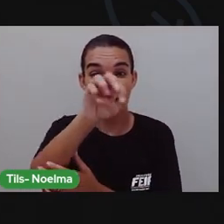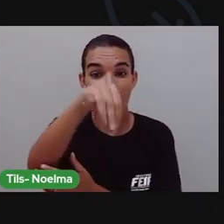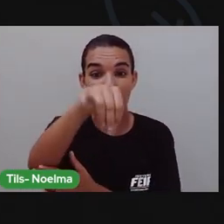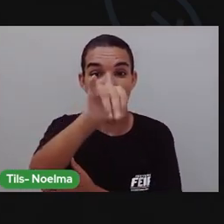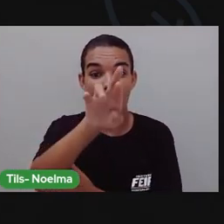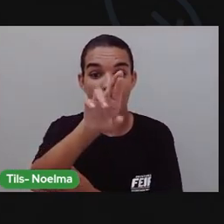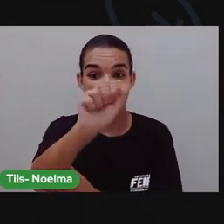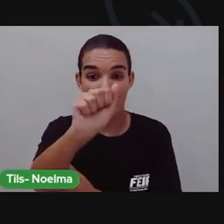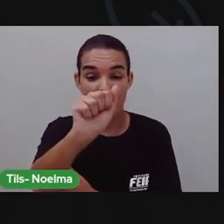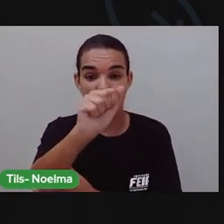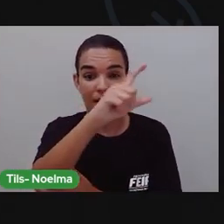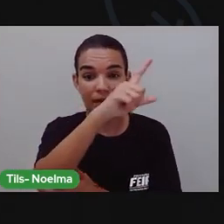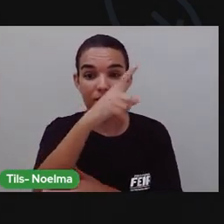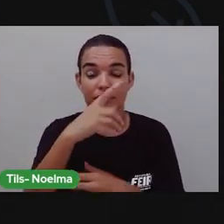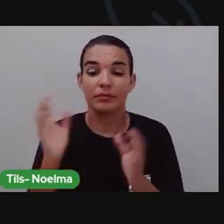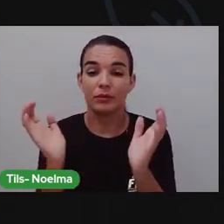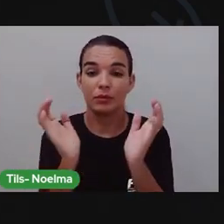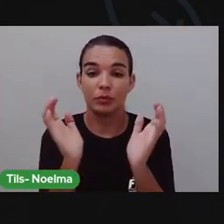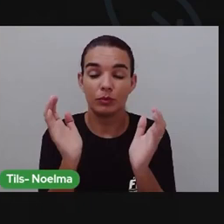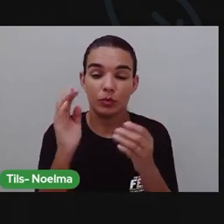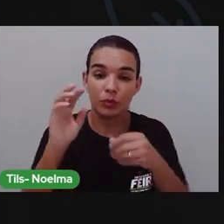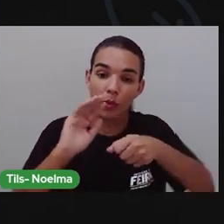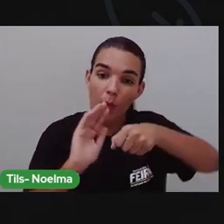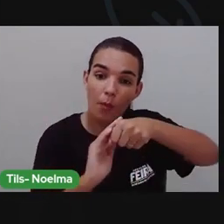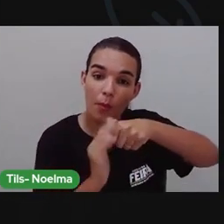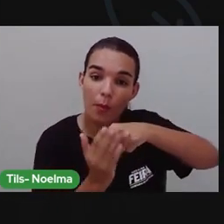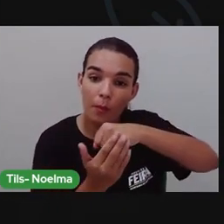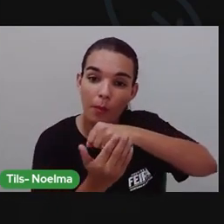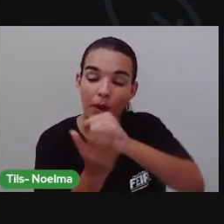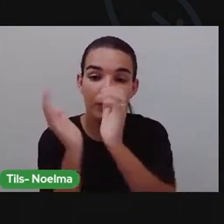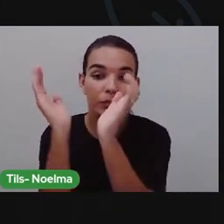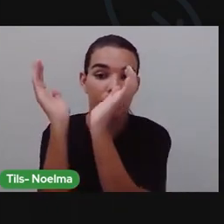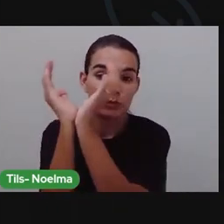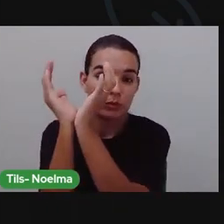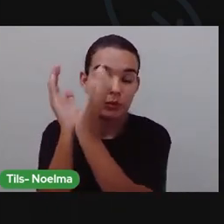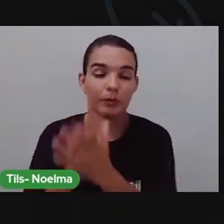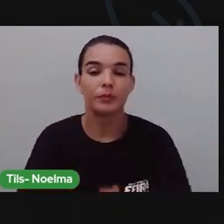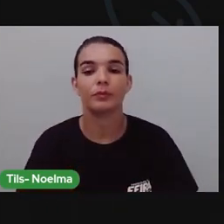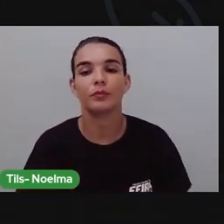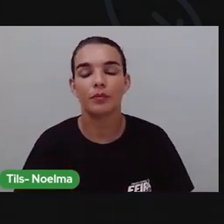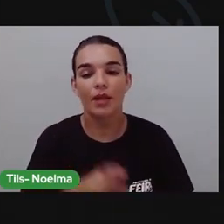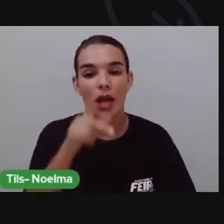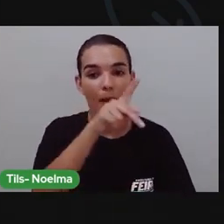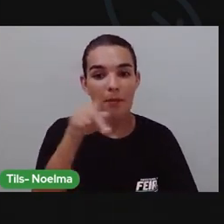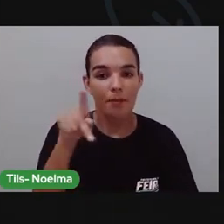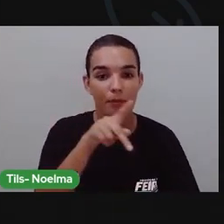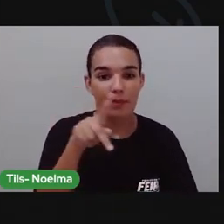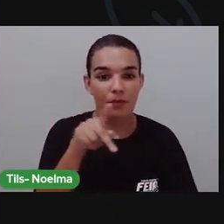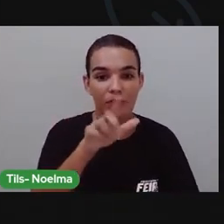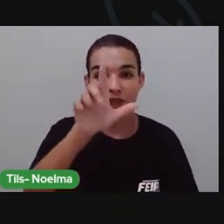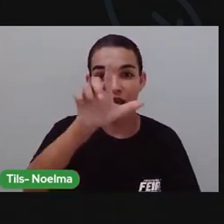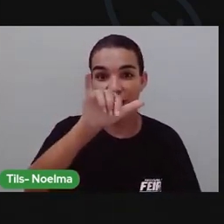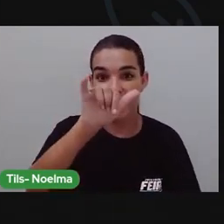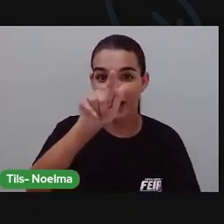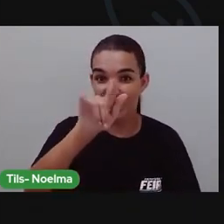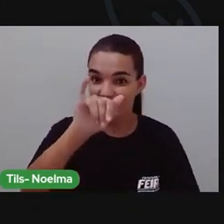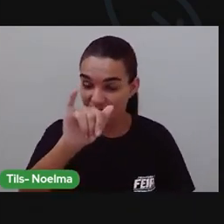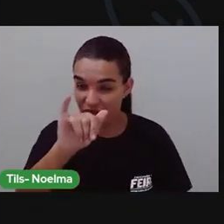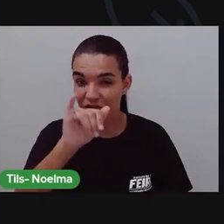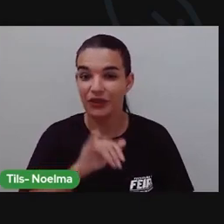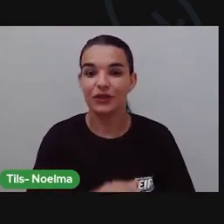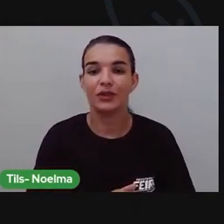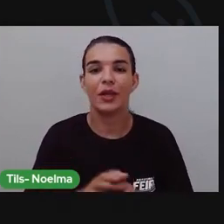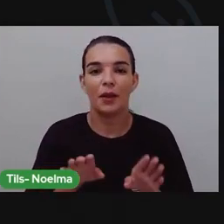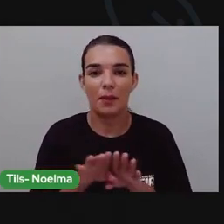Brito, lá no sítio Matias, professor Francisco, a professora Lígia, do quarto ano, todos os seus alunos